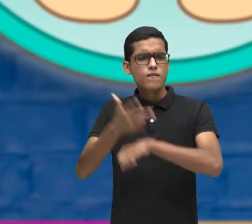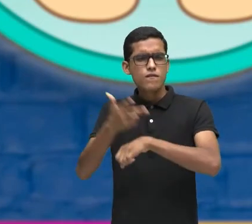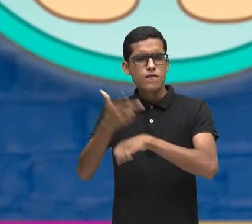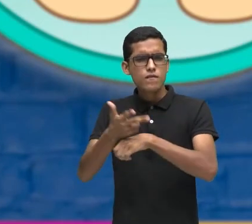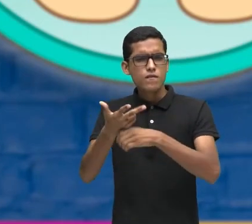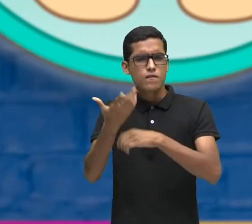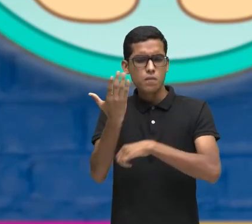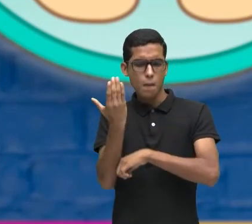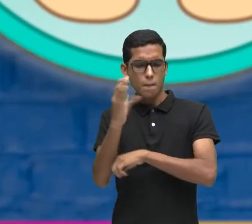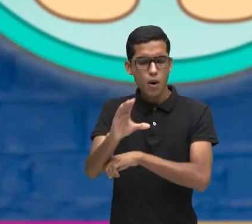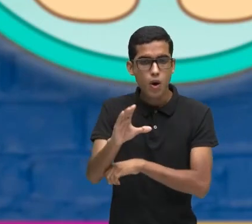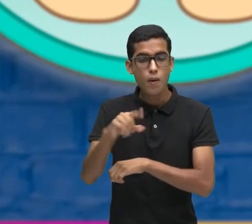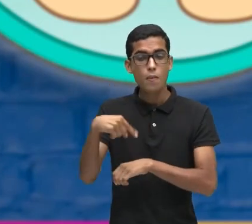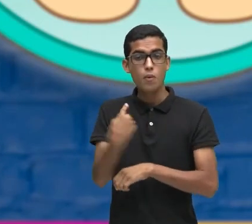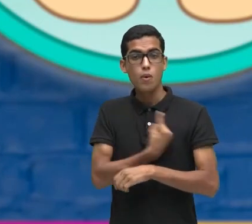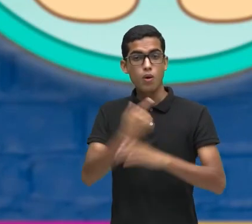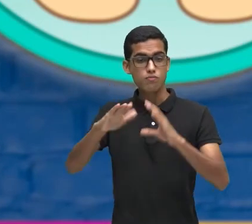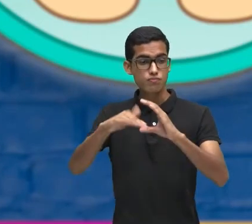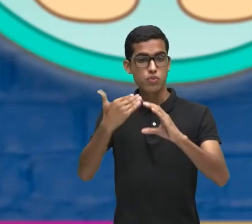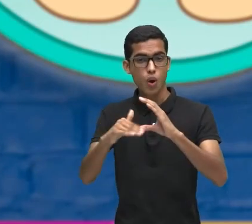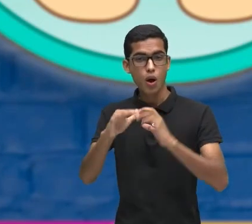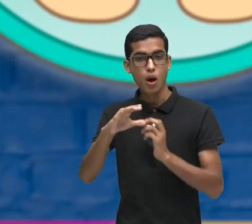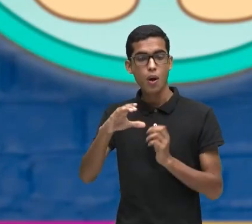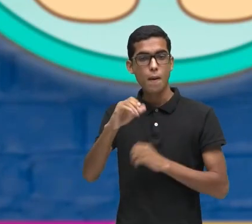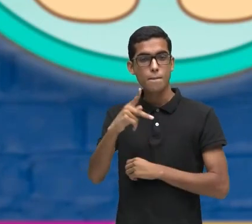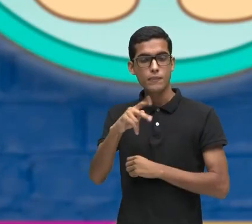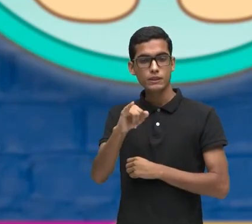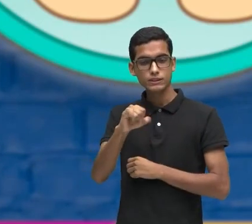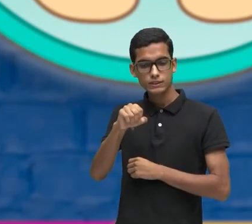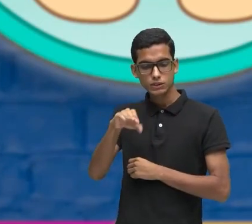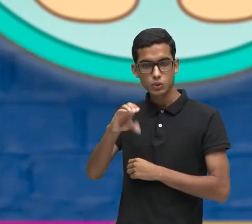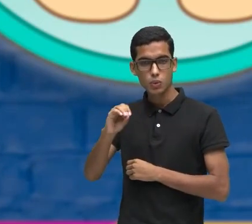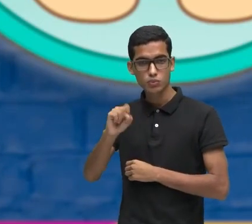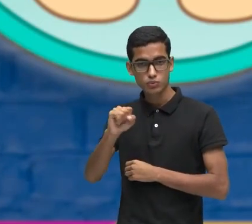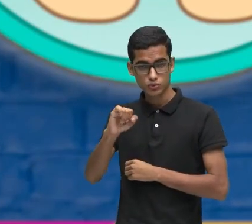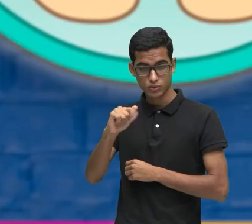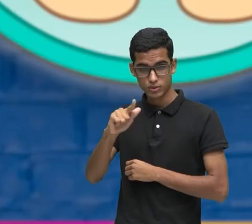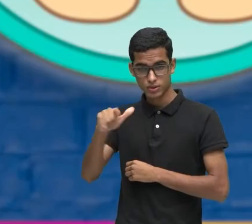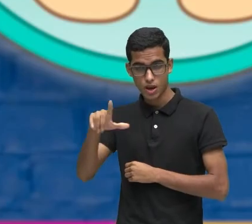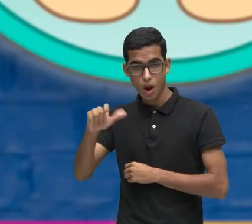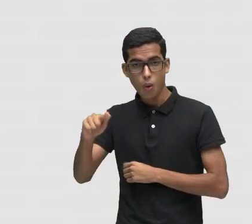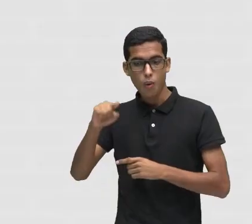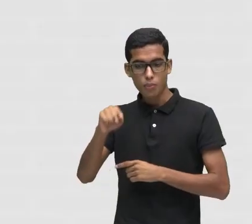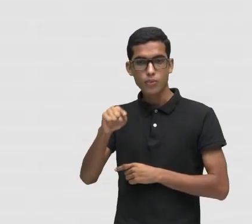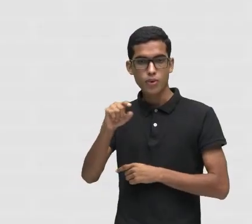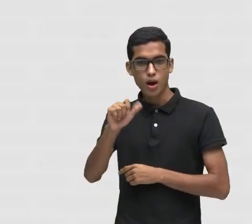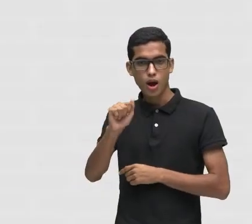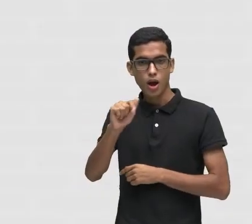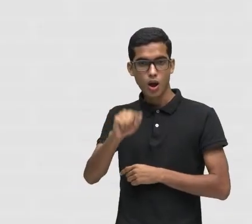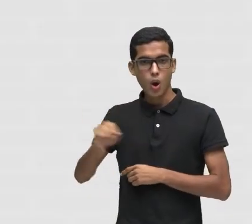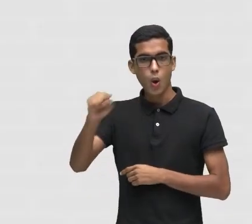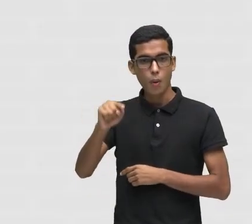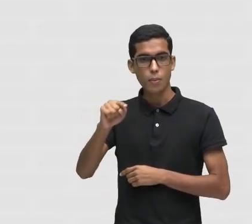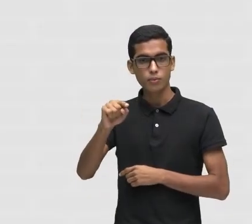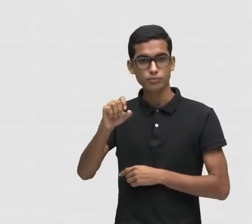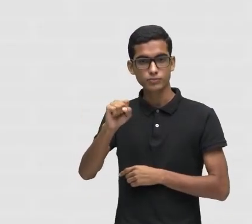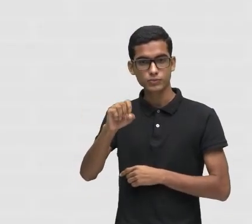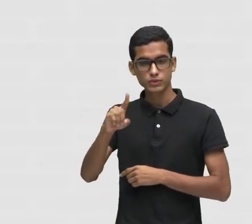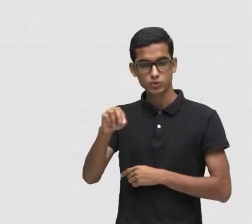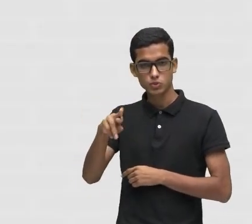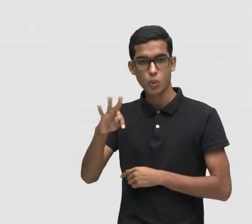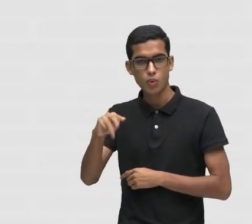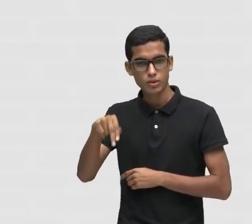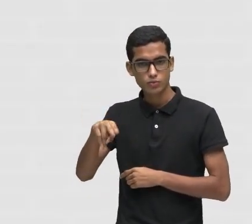Para o nosso e-mail Psicossocial Arroba Seduc.net Prestando a homenagem para o seu professor